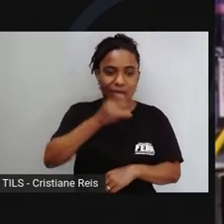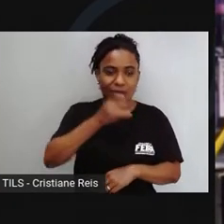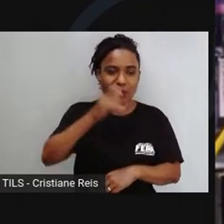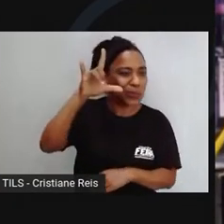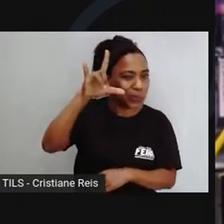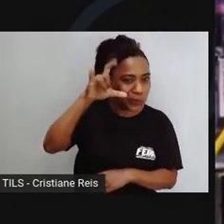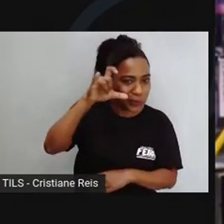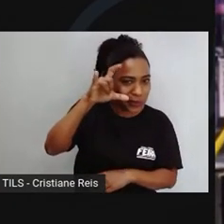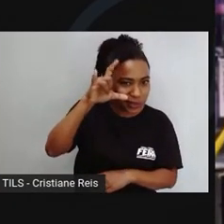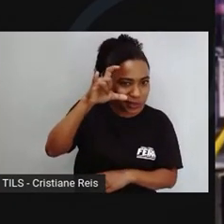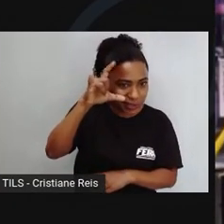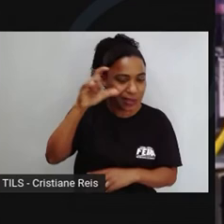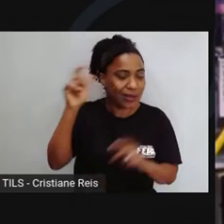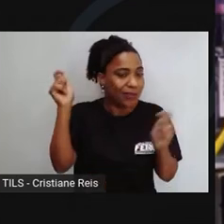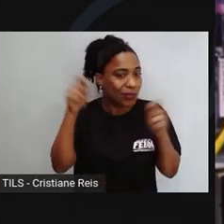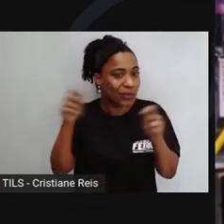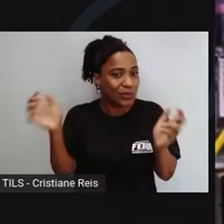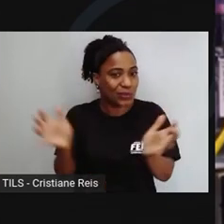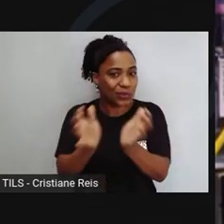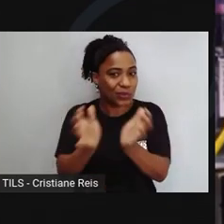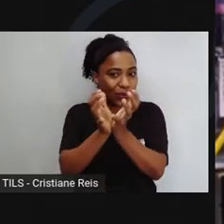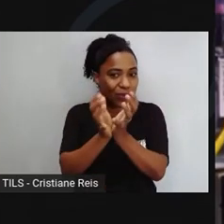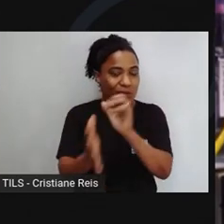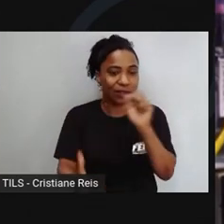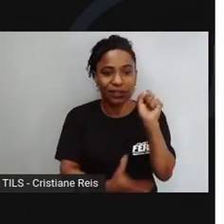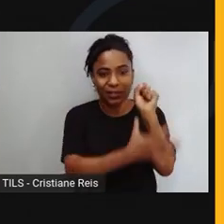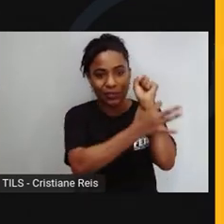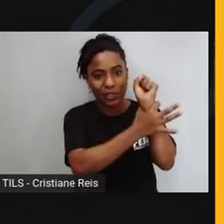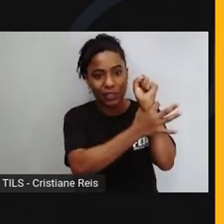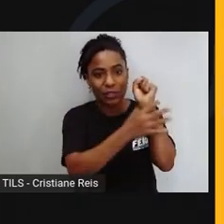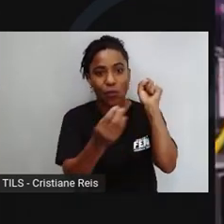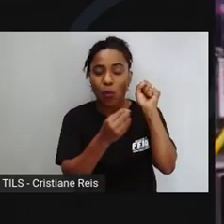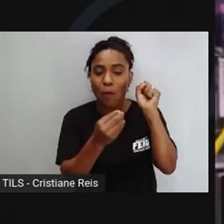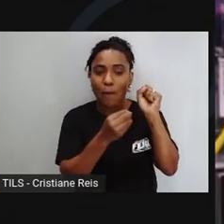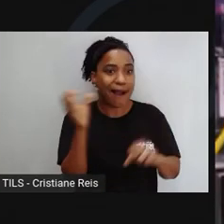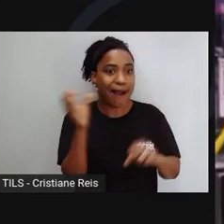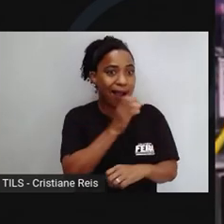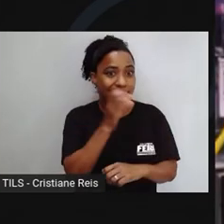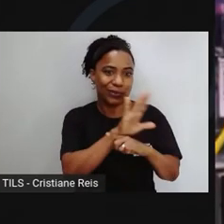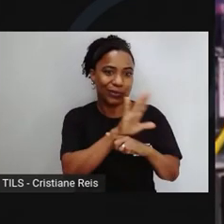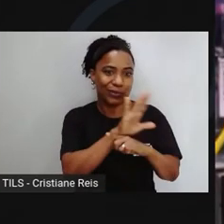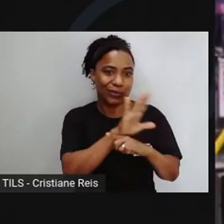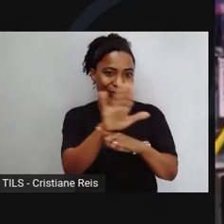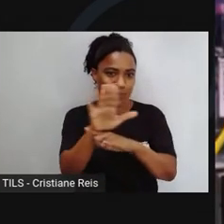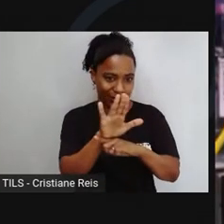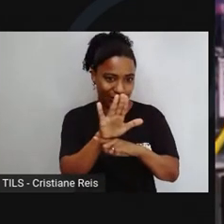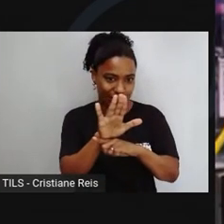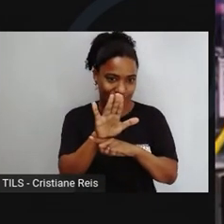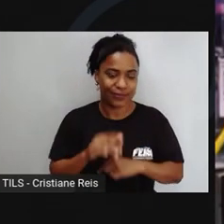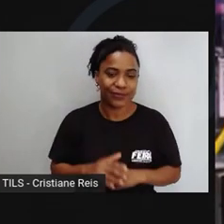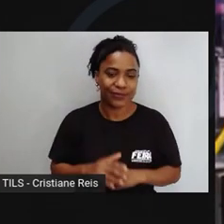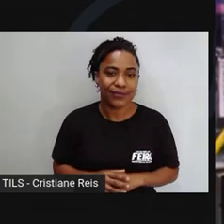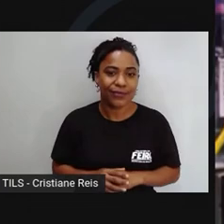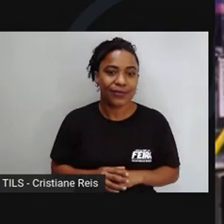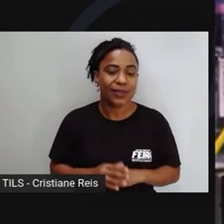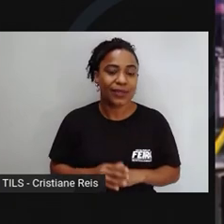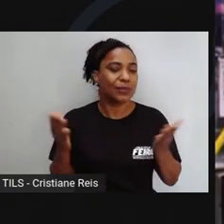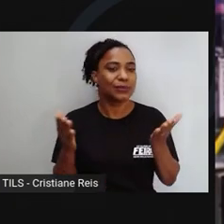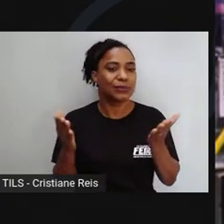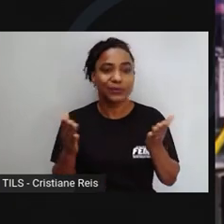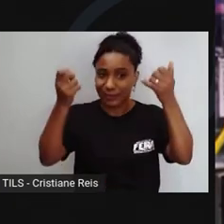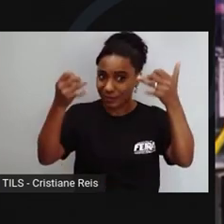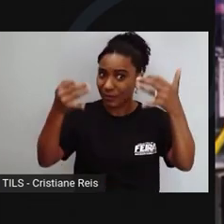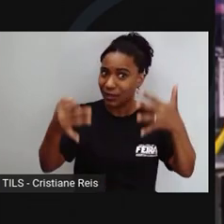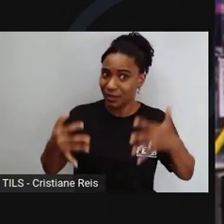outdoor, sobre segurança, prevenção e emergência nessas situações. E hoje a gente vai falar sobre incidentes com animais peçonhentos.